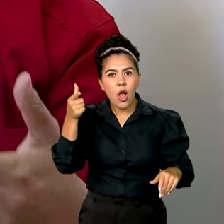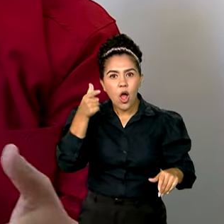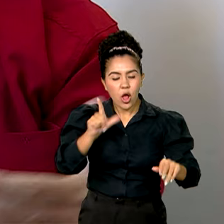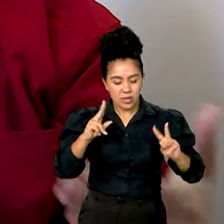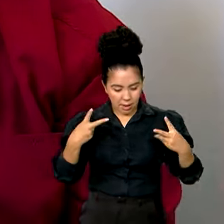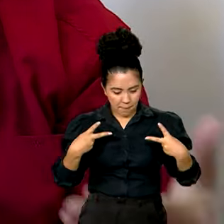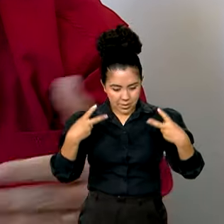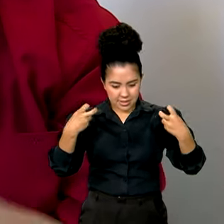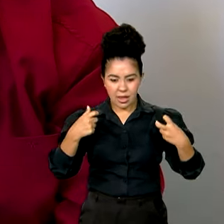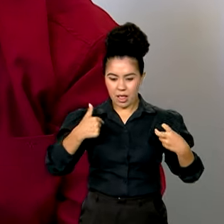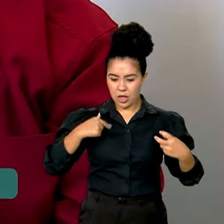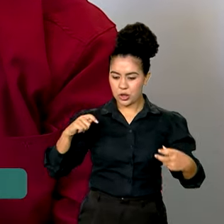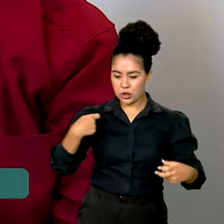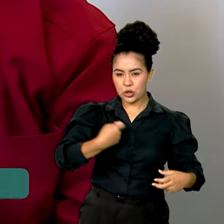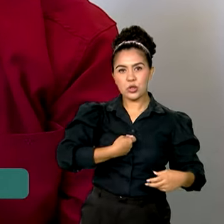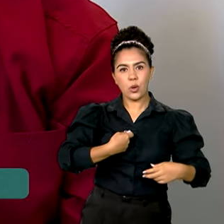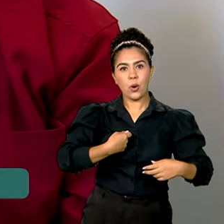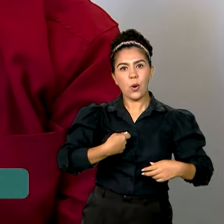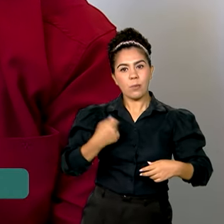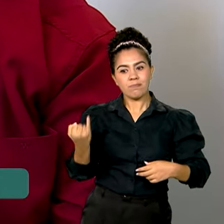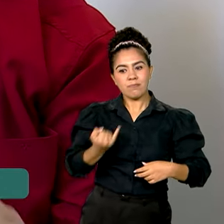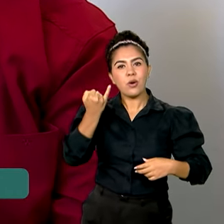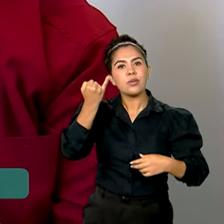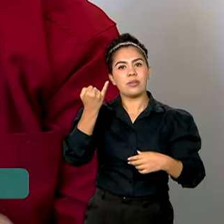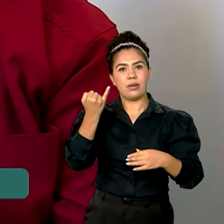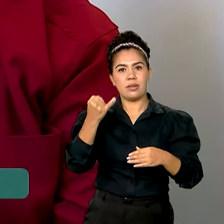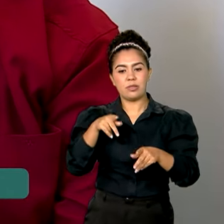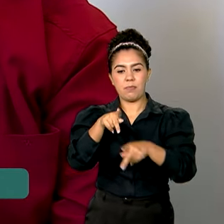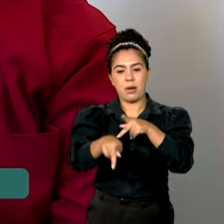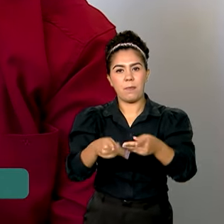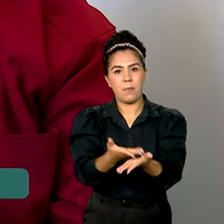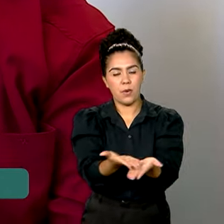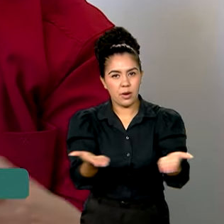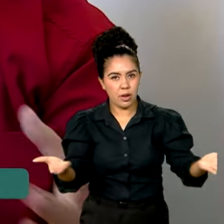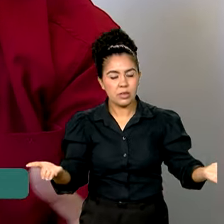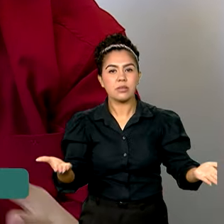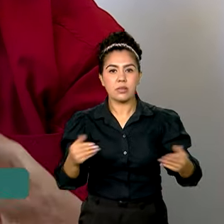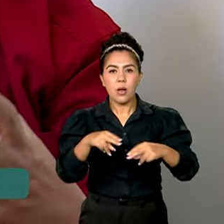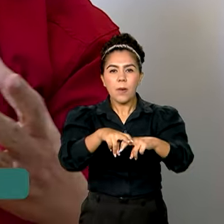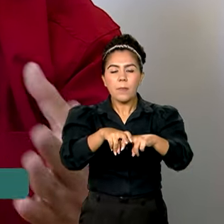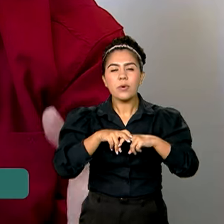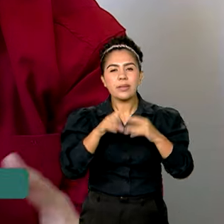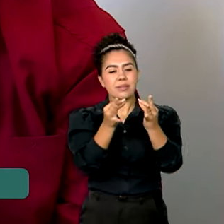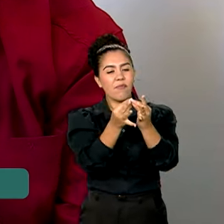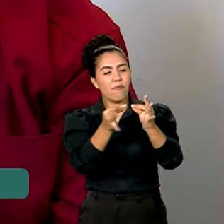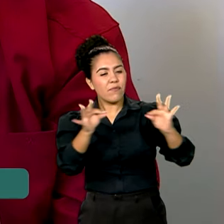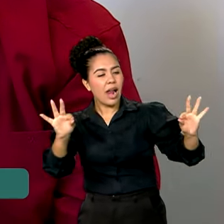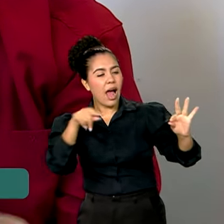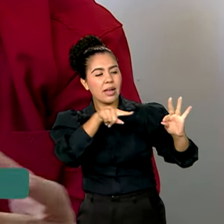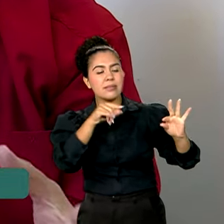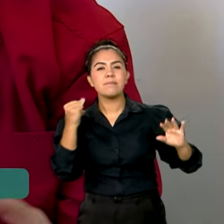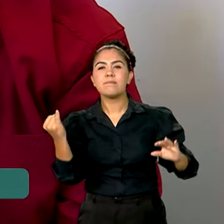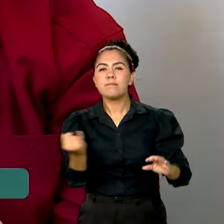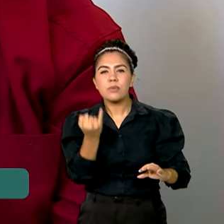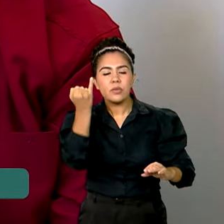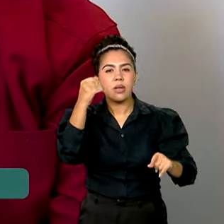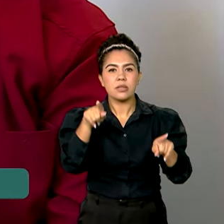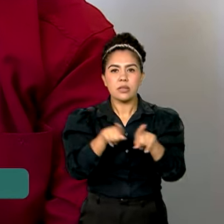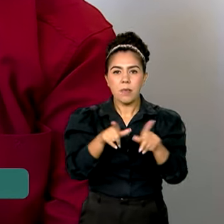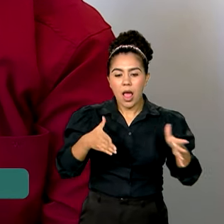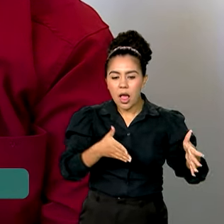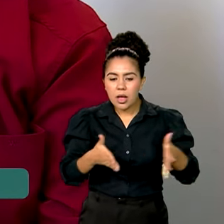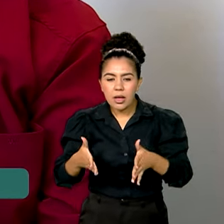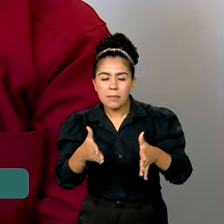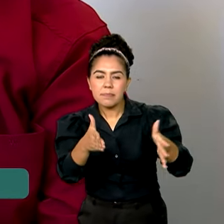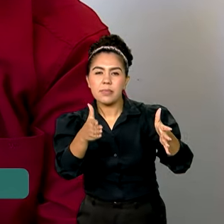você é necessário para essa população. Por isso que uma das coisas, uma das frases importantes, um dos caminhos a ser